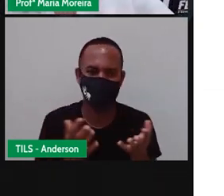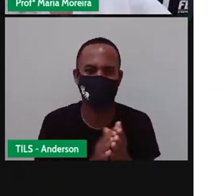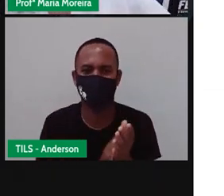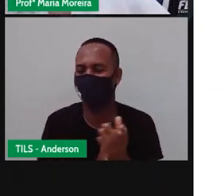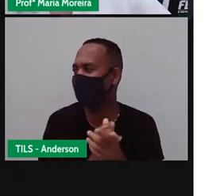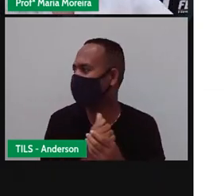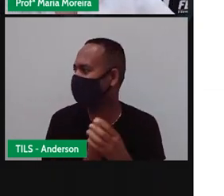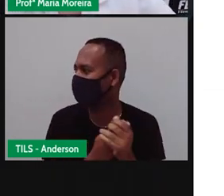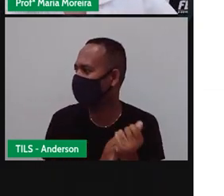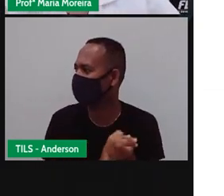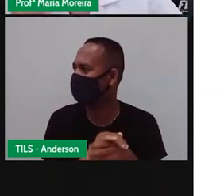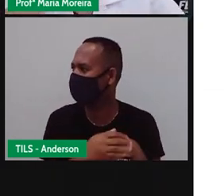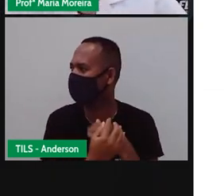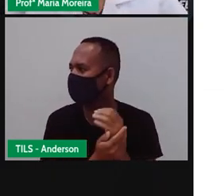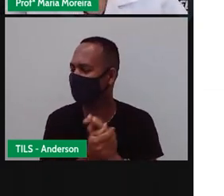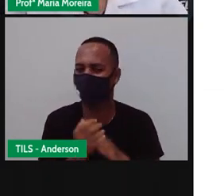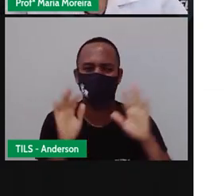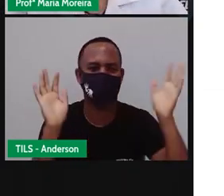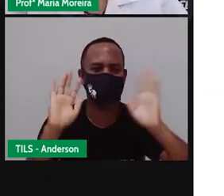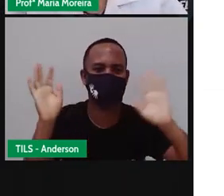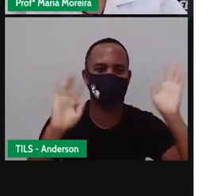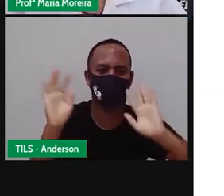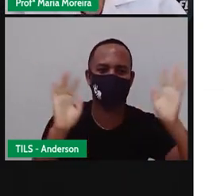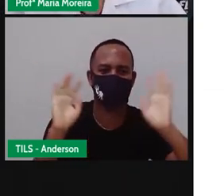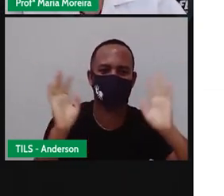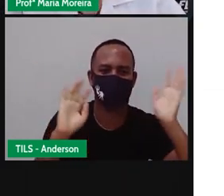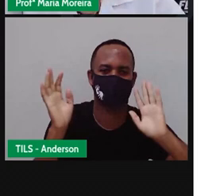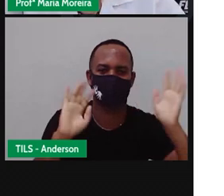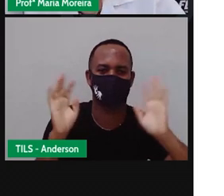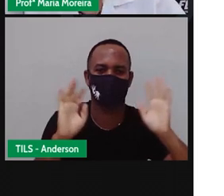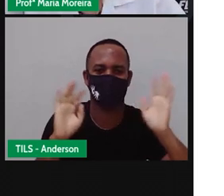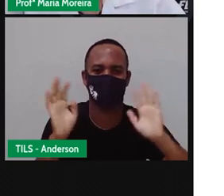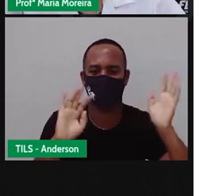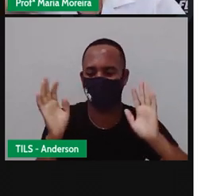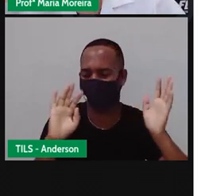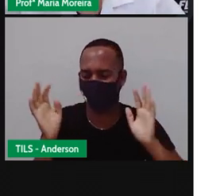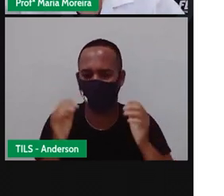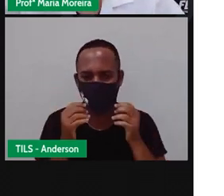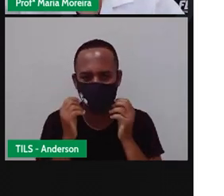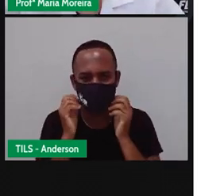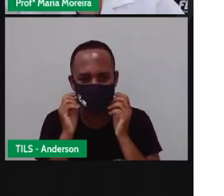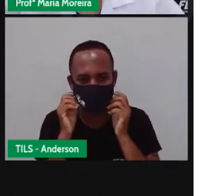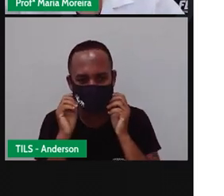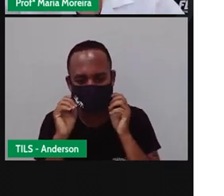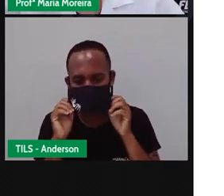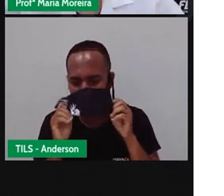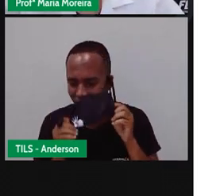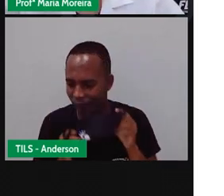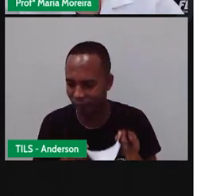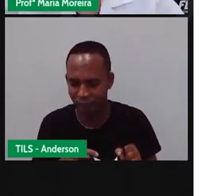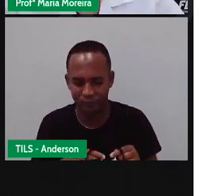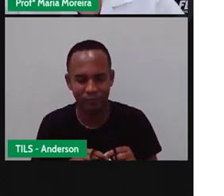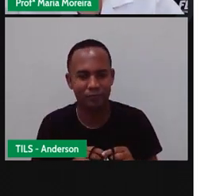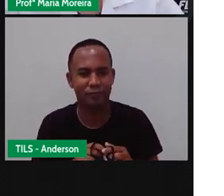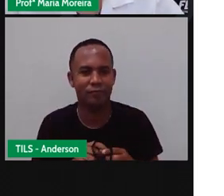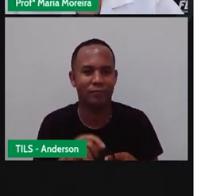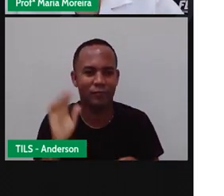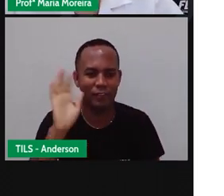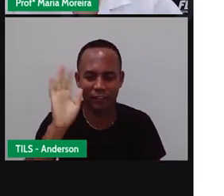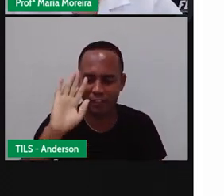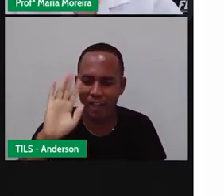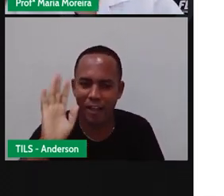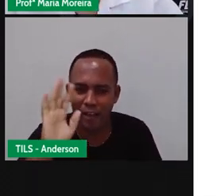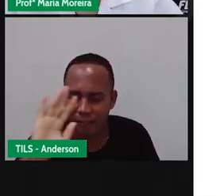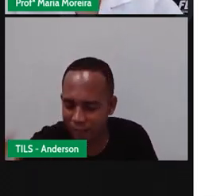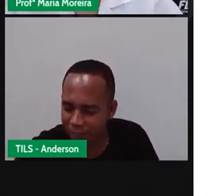Você quer? Pronto. Beijo da gente, tá, gente? Não esqueçam de fazer o calendário. Foi um prazer estar com vocês hoje. Um cheiro no